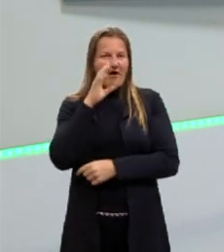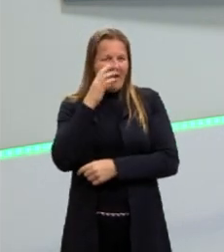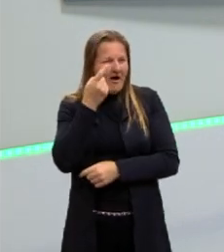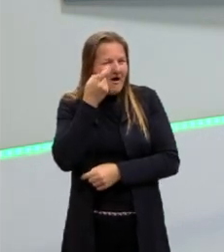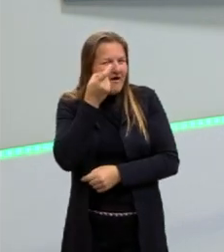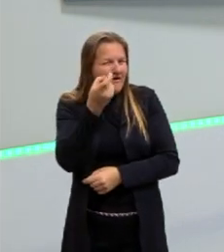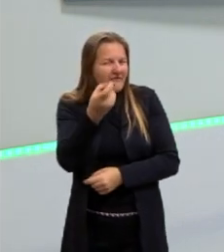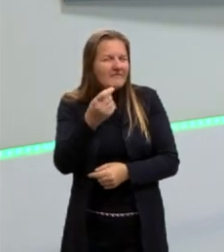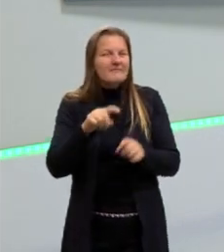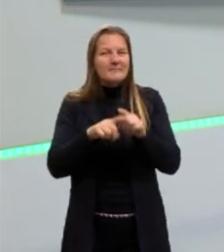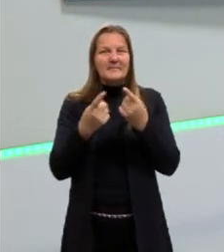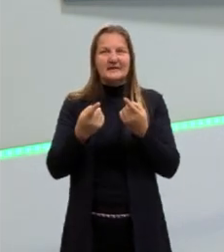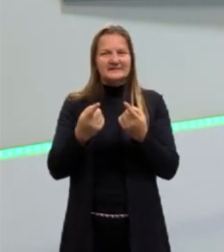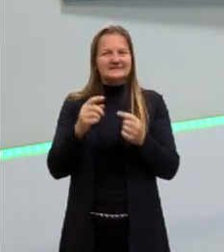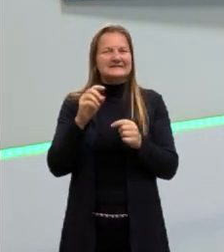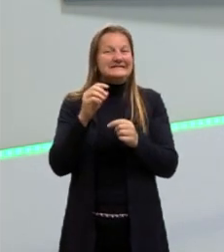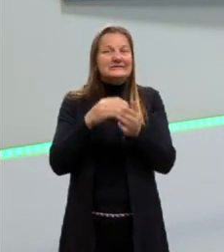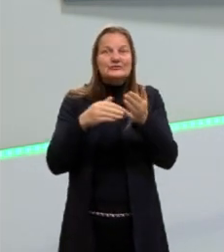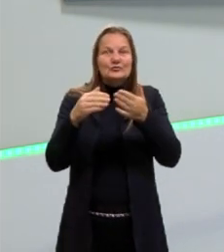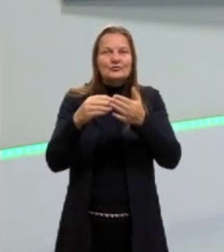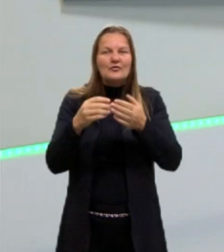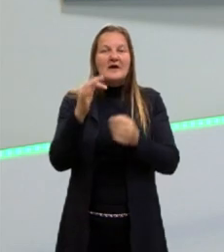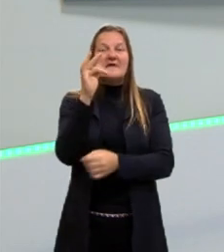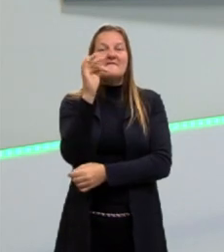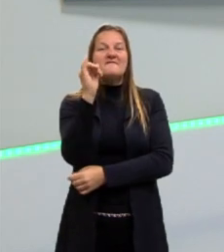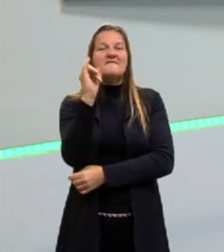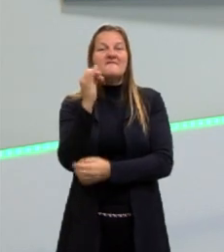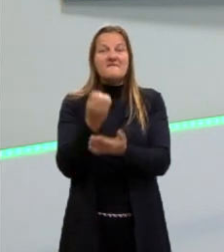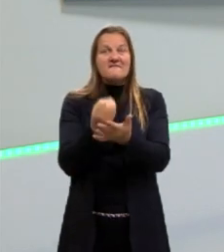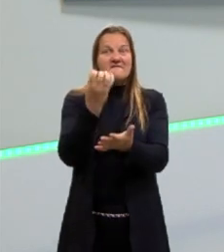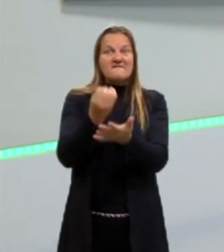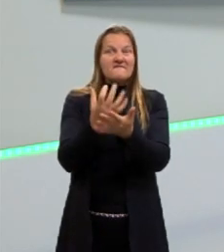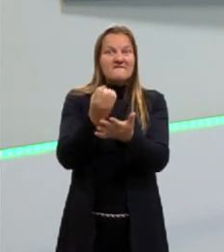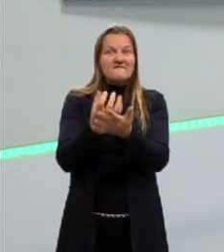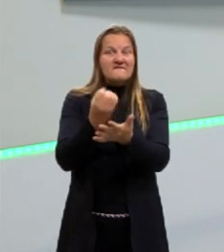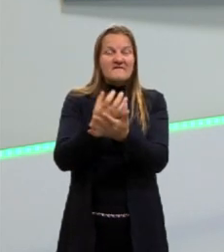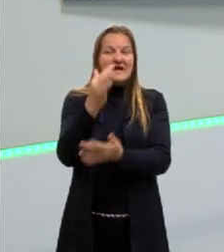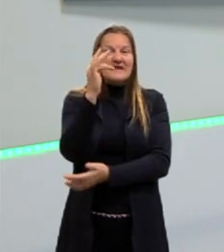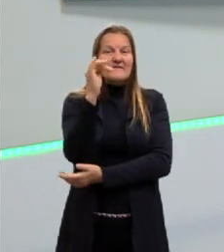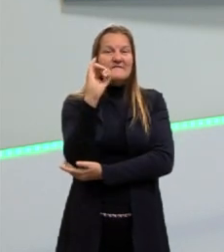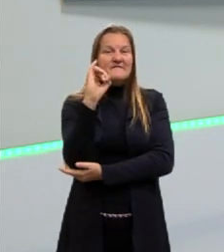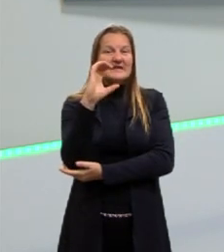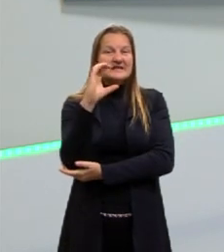que tenha ficção científica, né, envolvido ali, ciência.